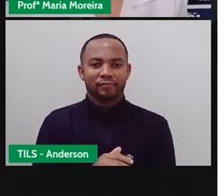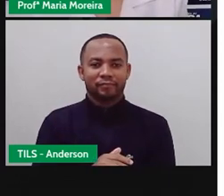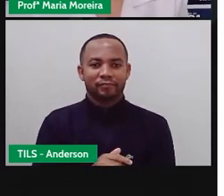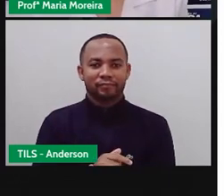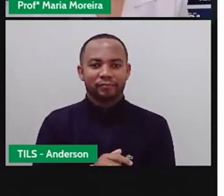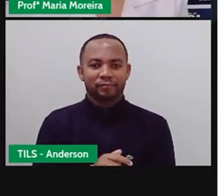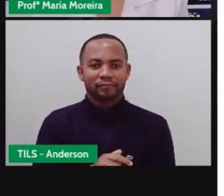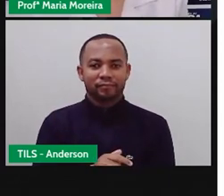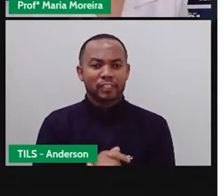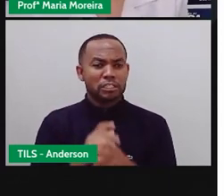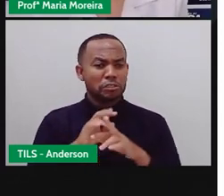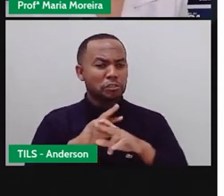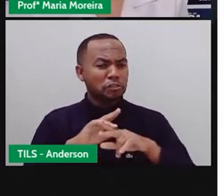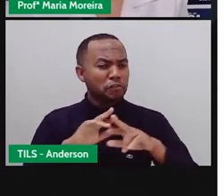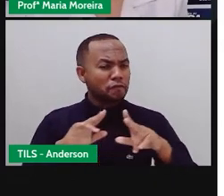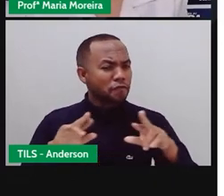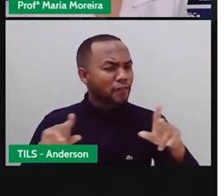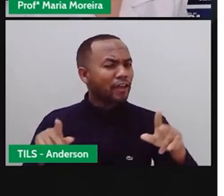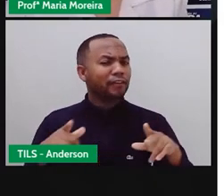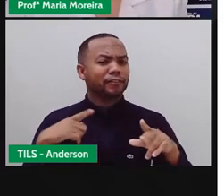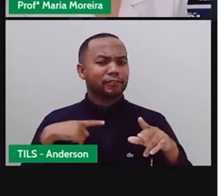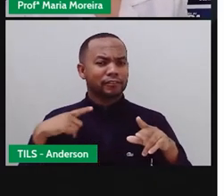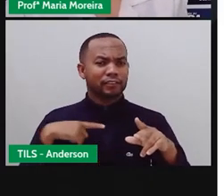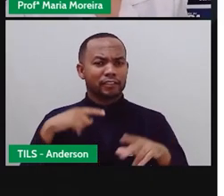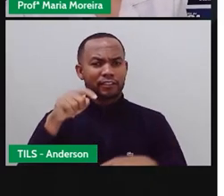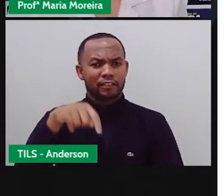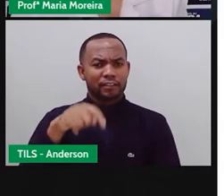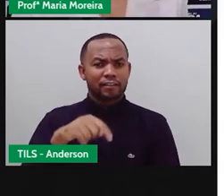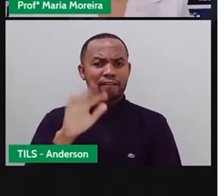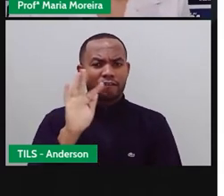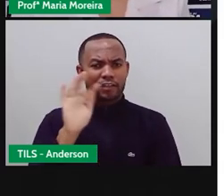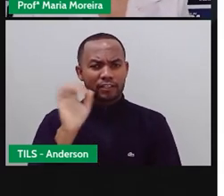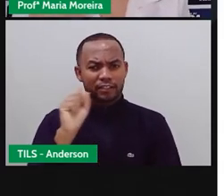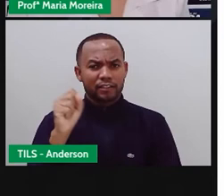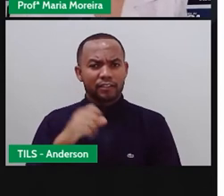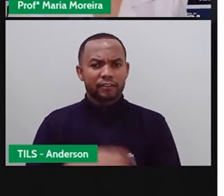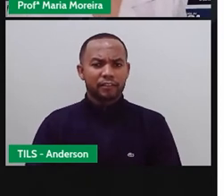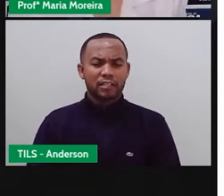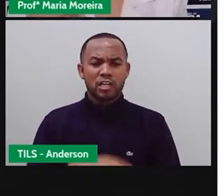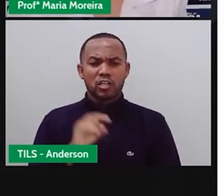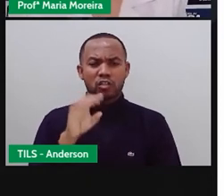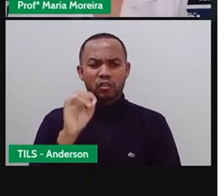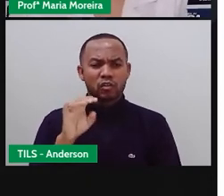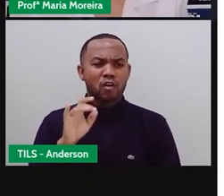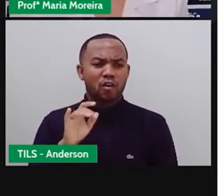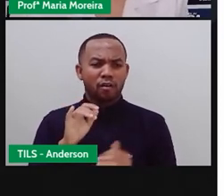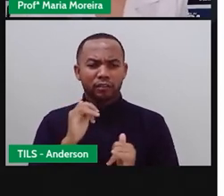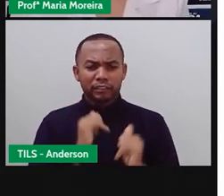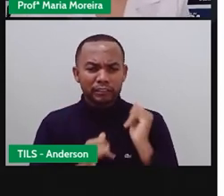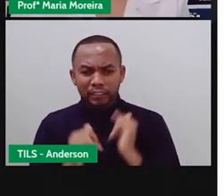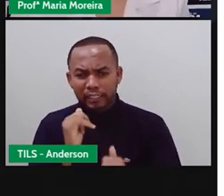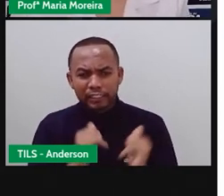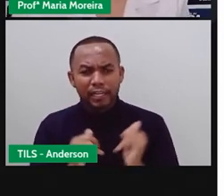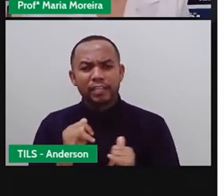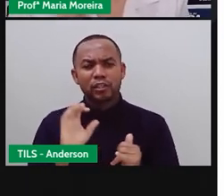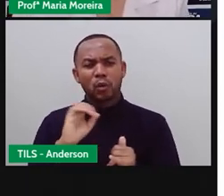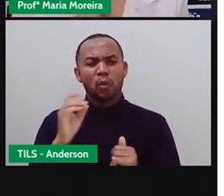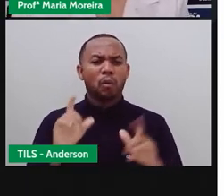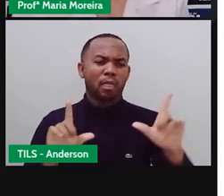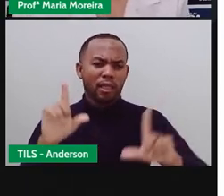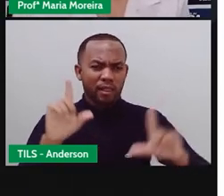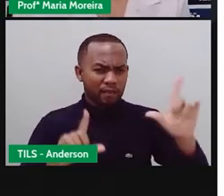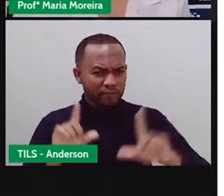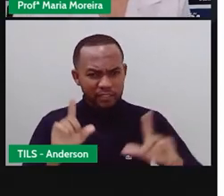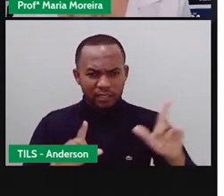e vários outros jornais, não isso? E não é só jornal, não é só internet, não é só televisão que nos informa. Dentro